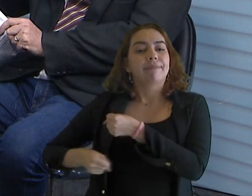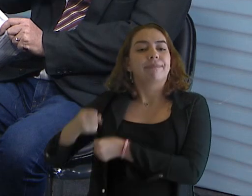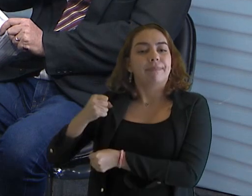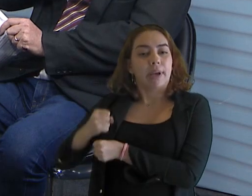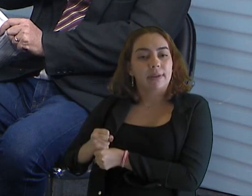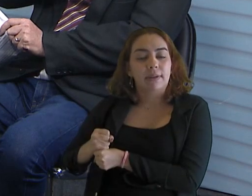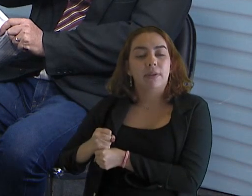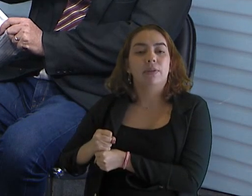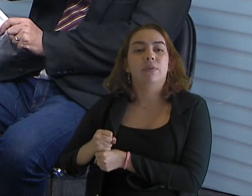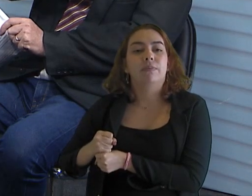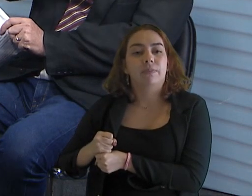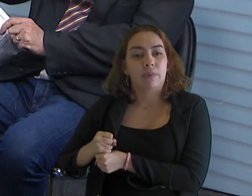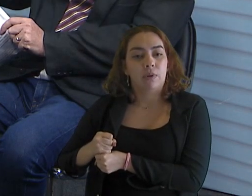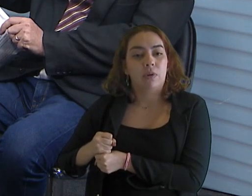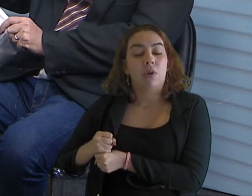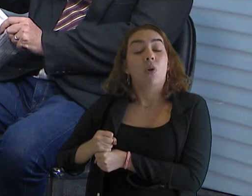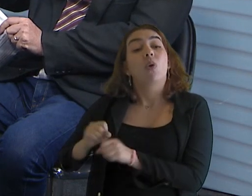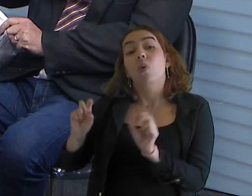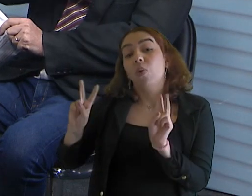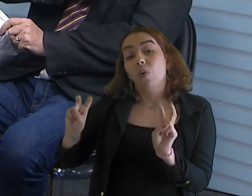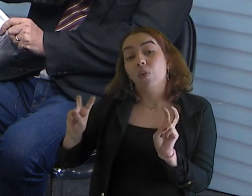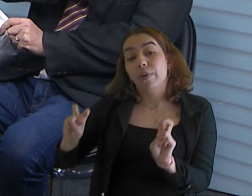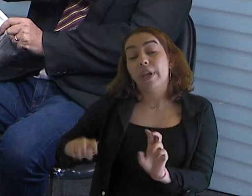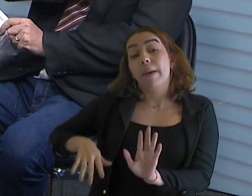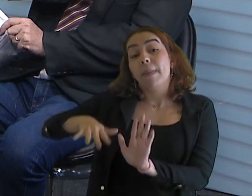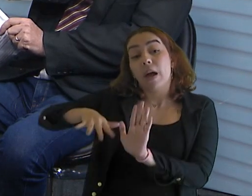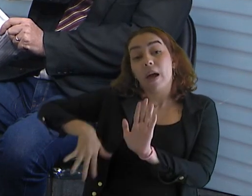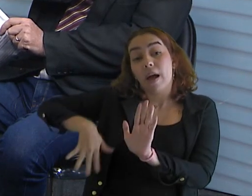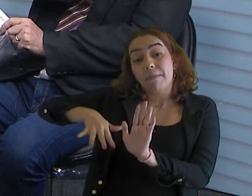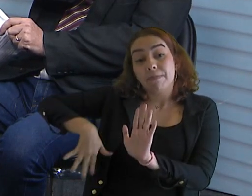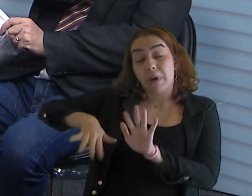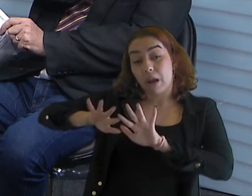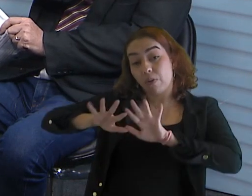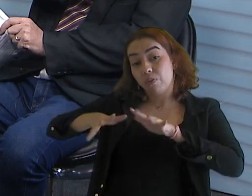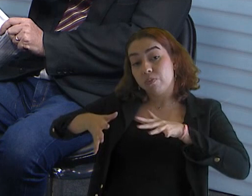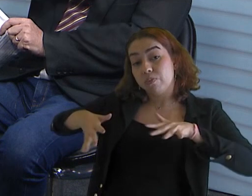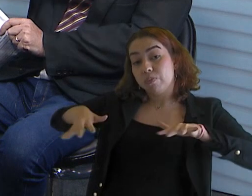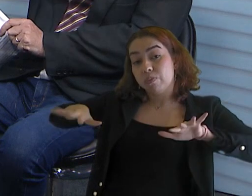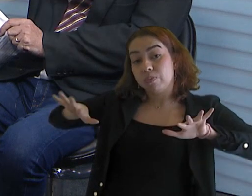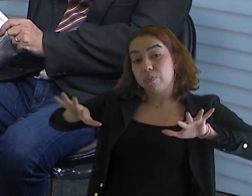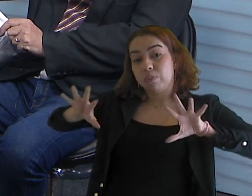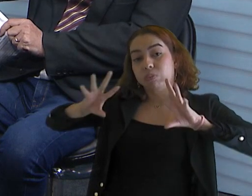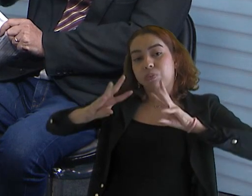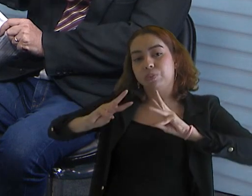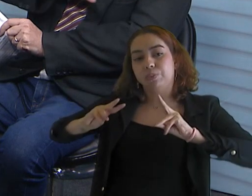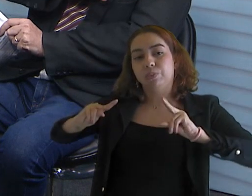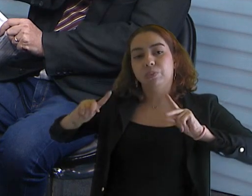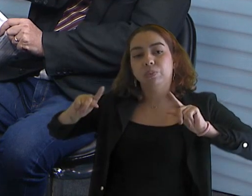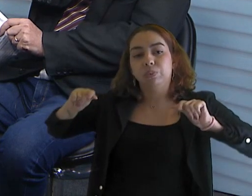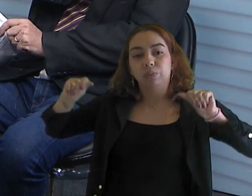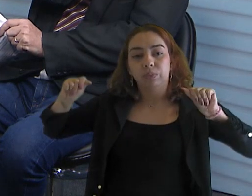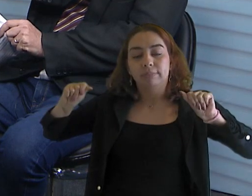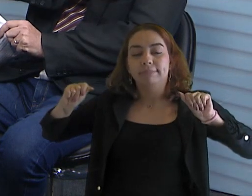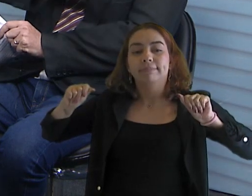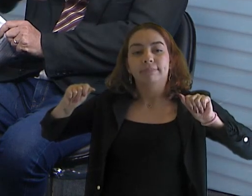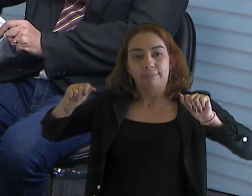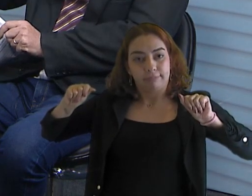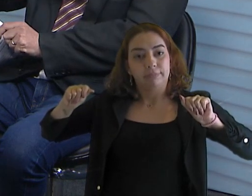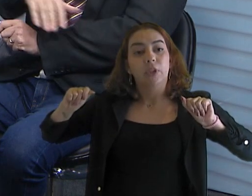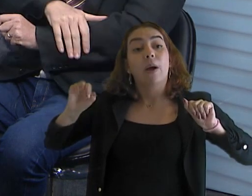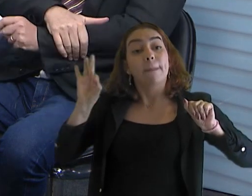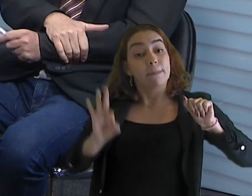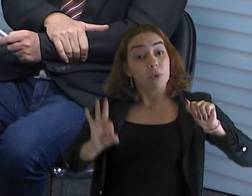é o problema das praias. Mas está havendo um problema muito sério de erosão em uma boa